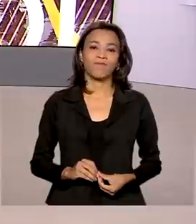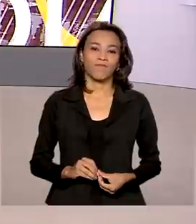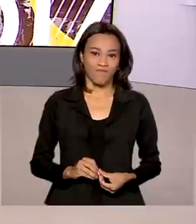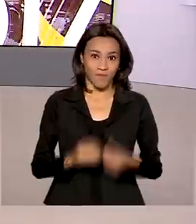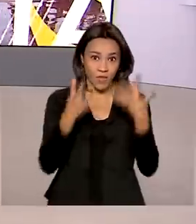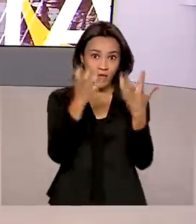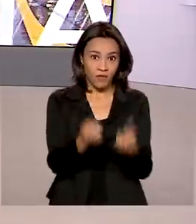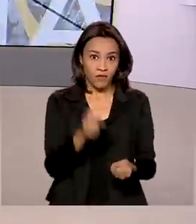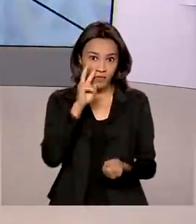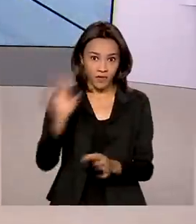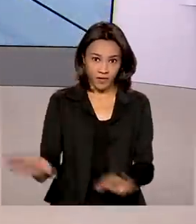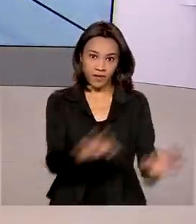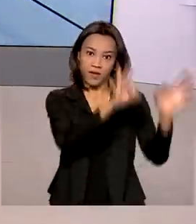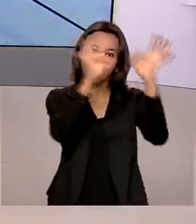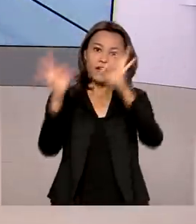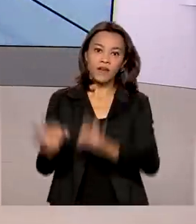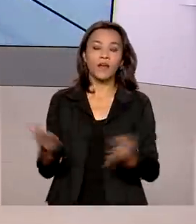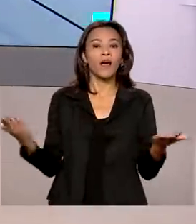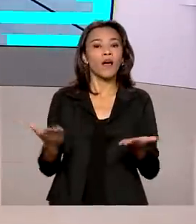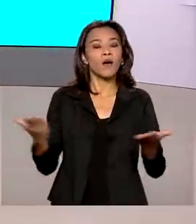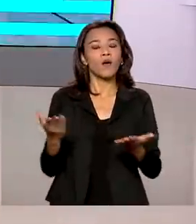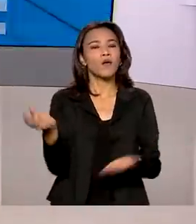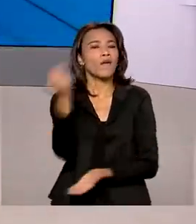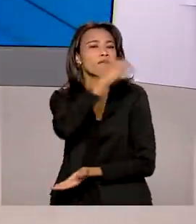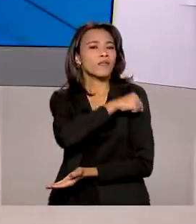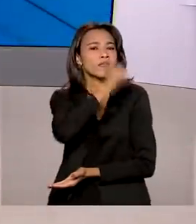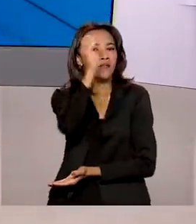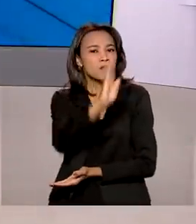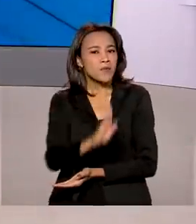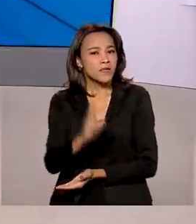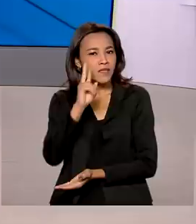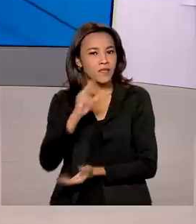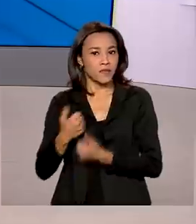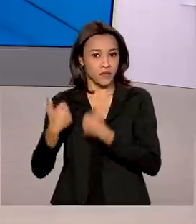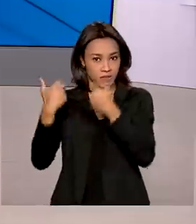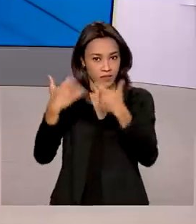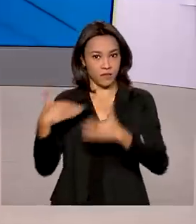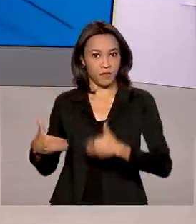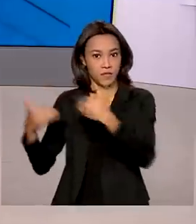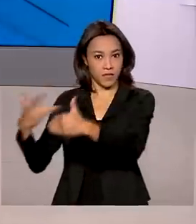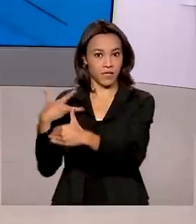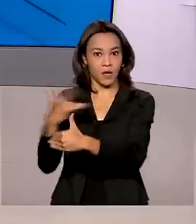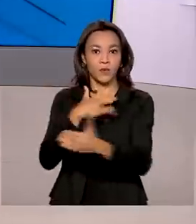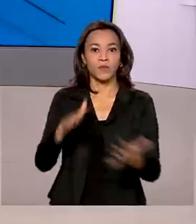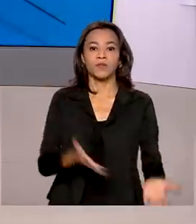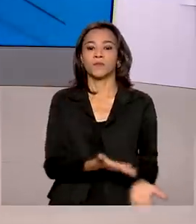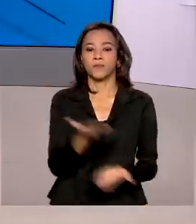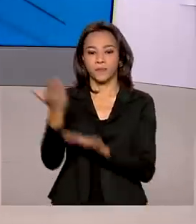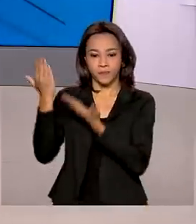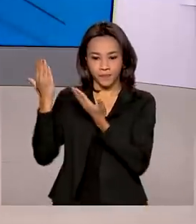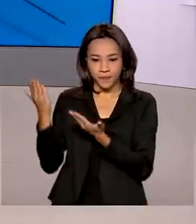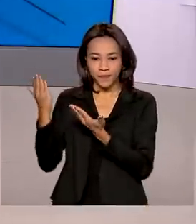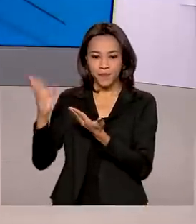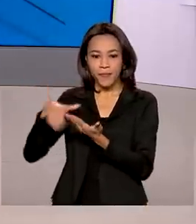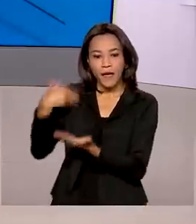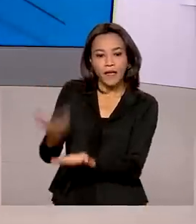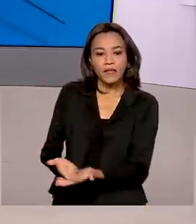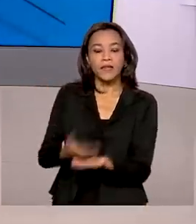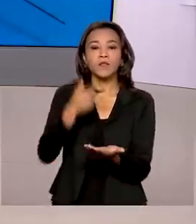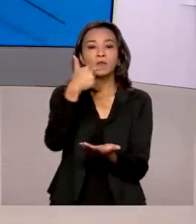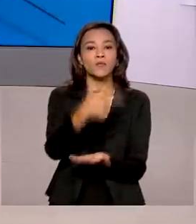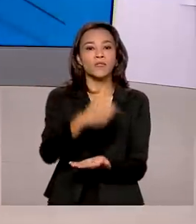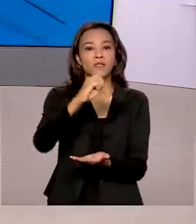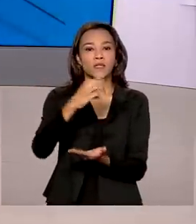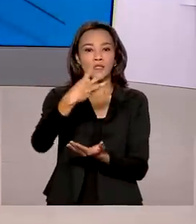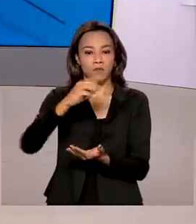Vamos ver, então, os números atuais da vacinação pelo país, de acordo com o Ministério da Saúde? Olha, até agora, 203 milhões,